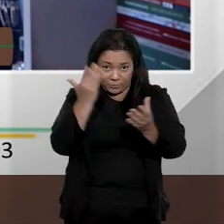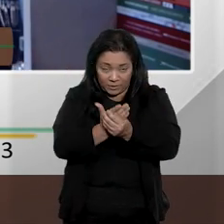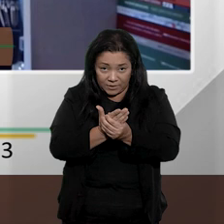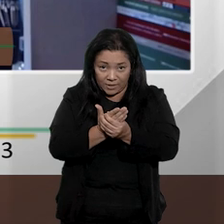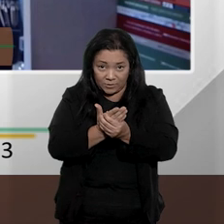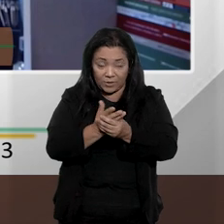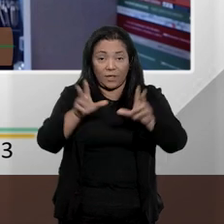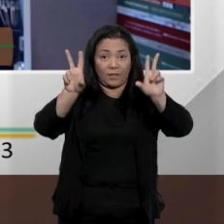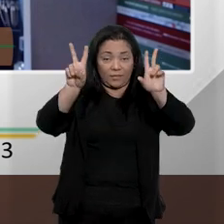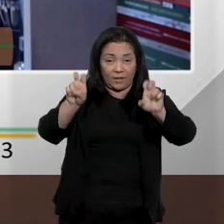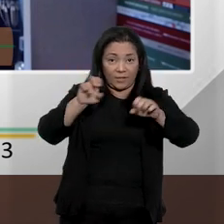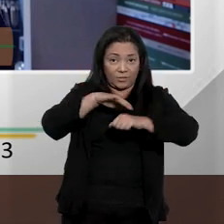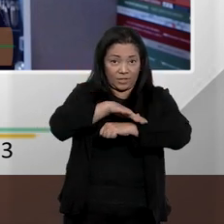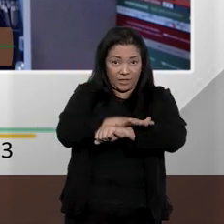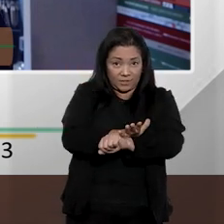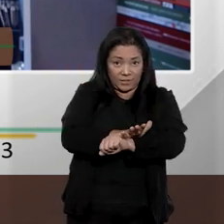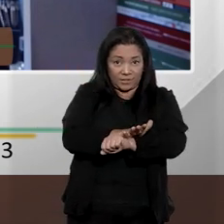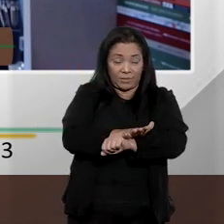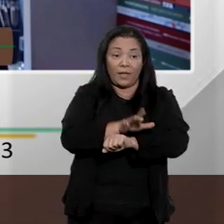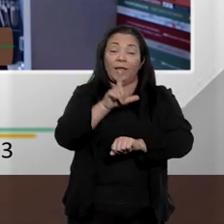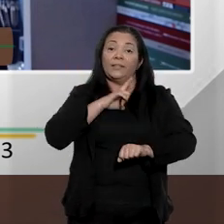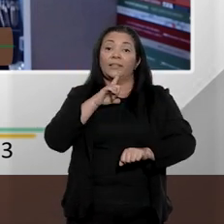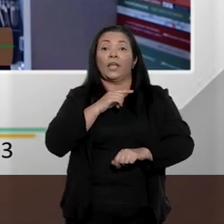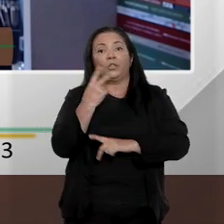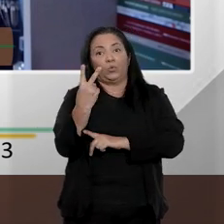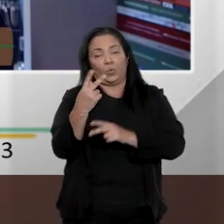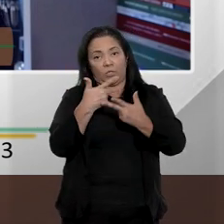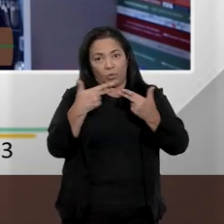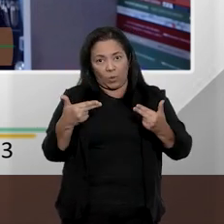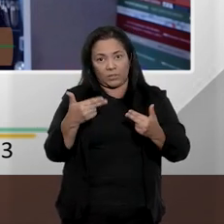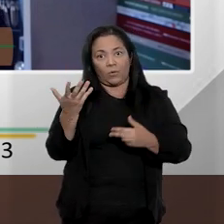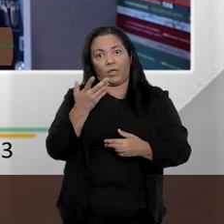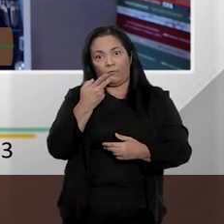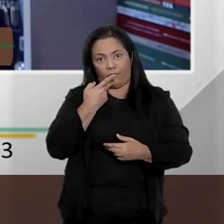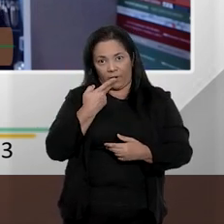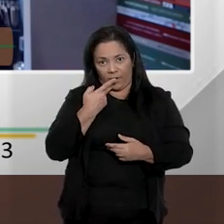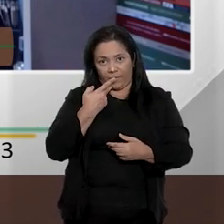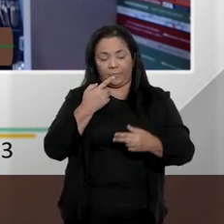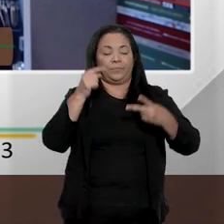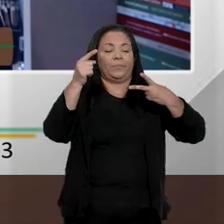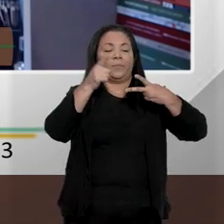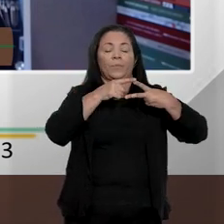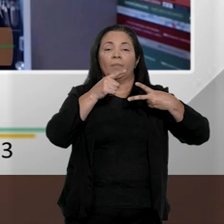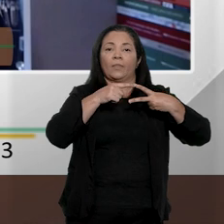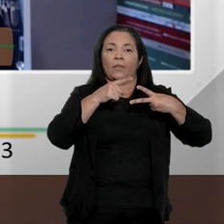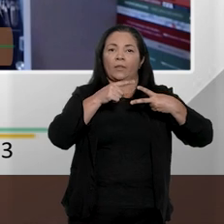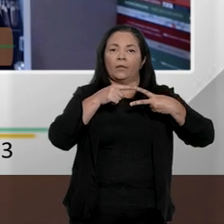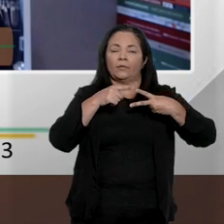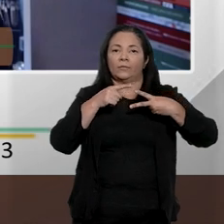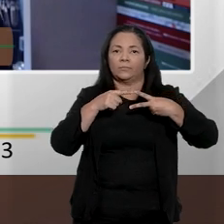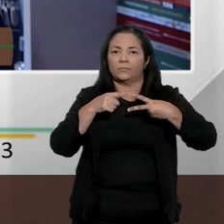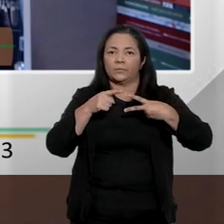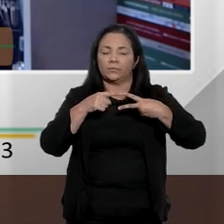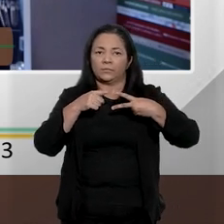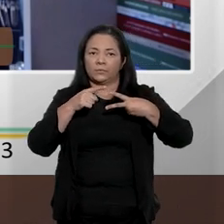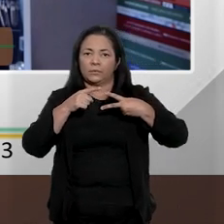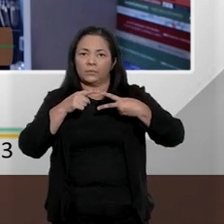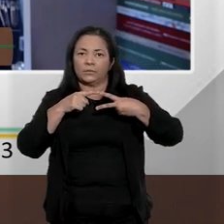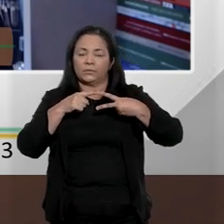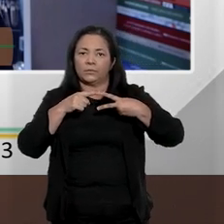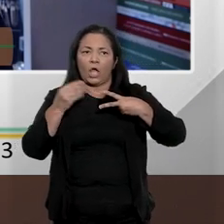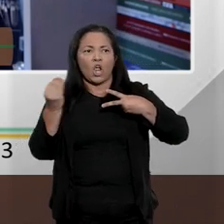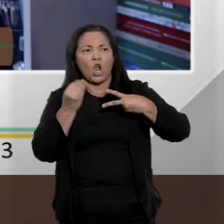no sistema de justiça criminal, eu faço duas ponderações. A primeira delas é em torno do próprio contexto das